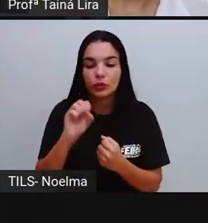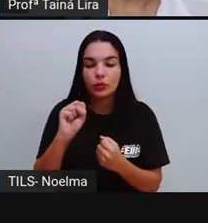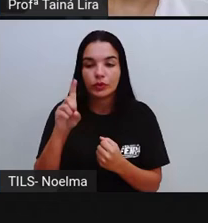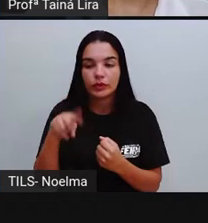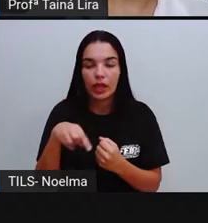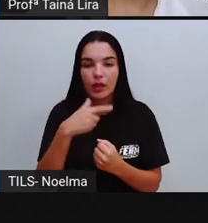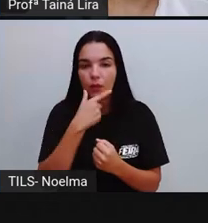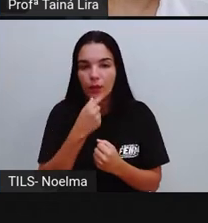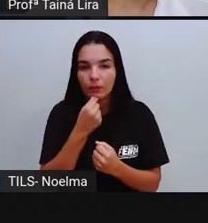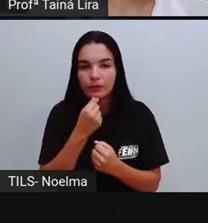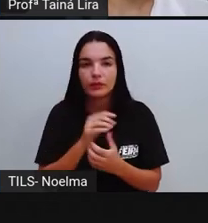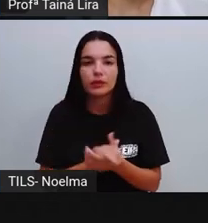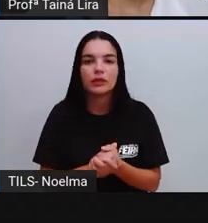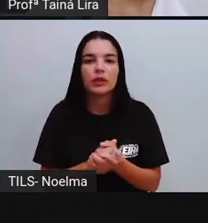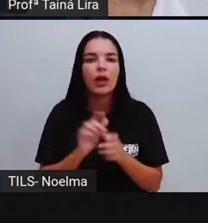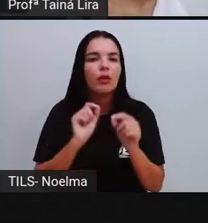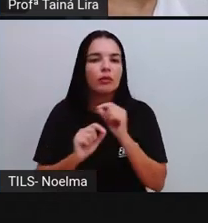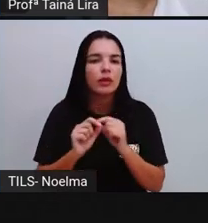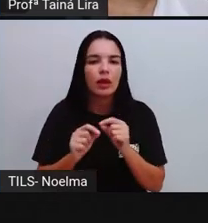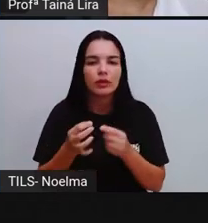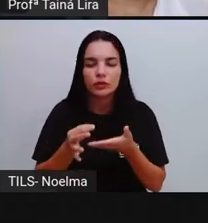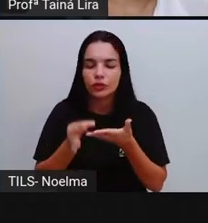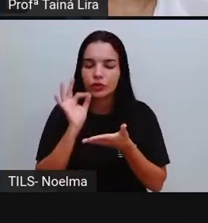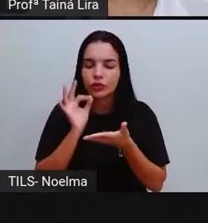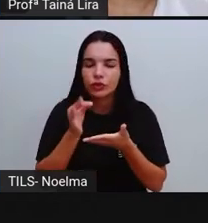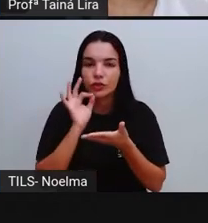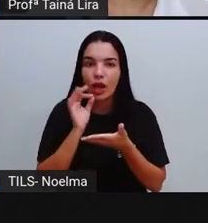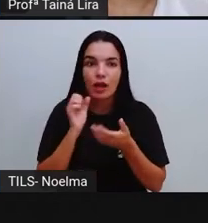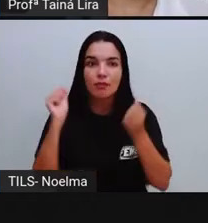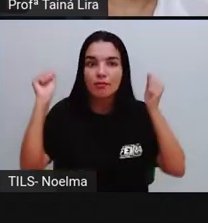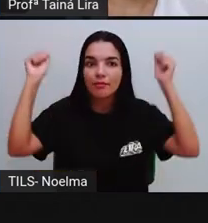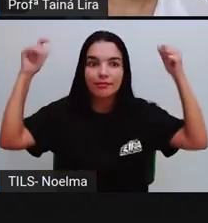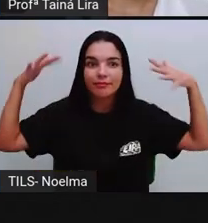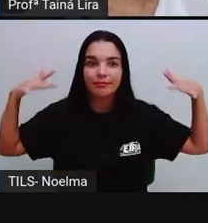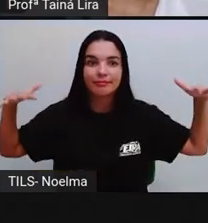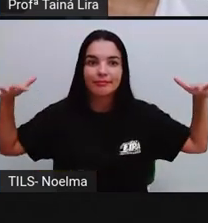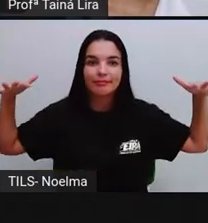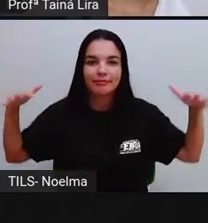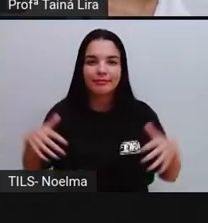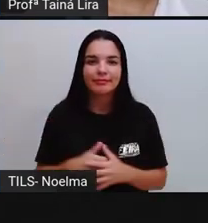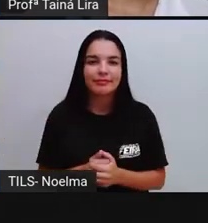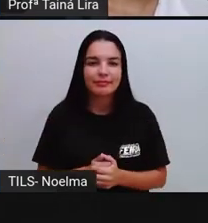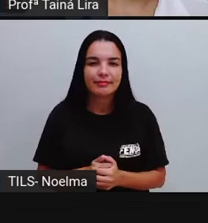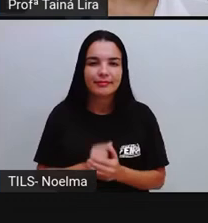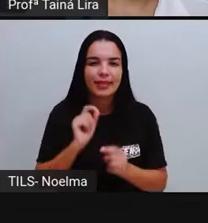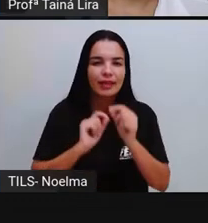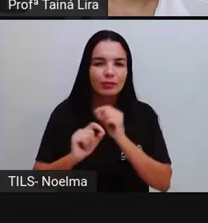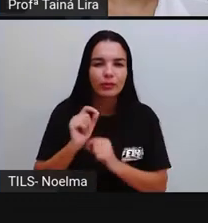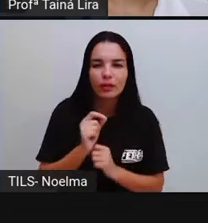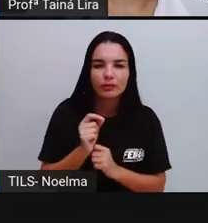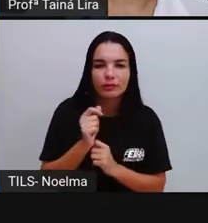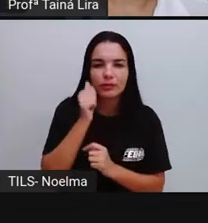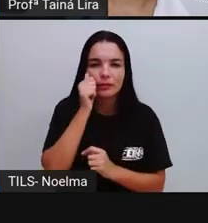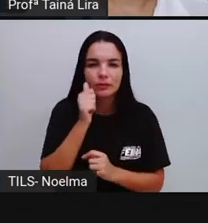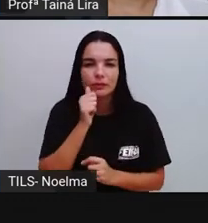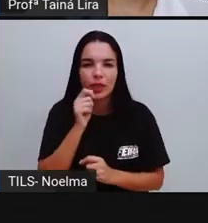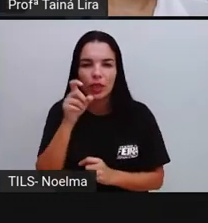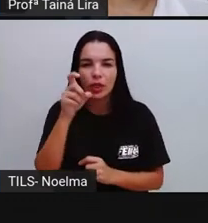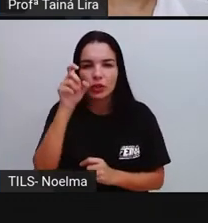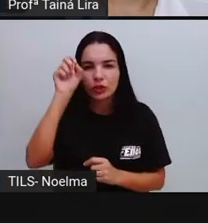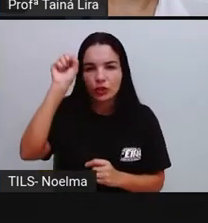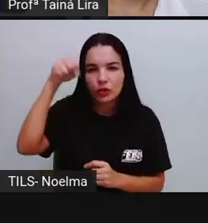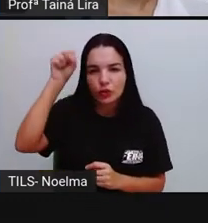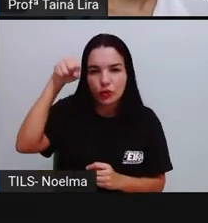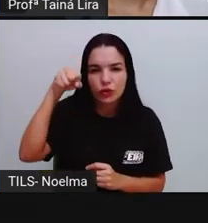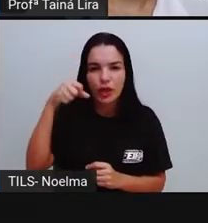Chá Milagroso, Milagroso, Dona Xuxa, Meio Bruxa, Viu seu Chico se queixar, De muita dor de